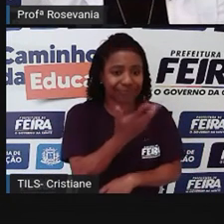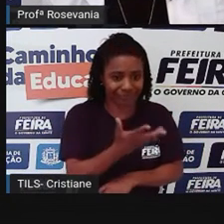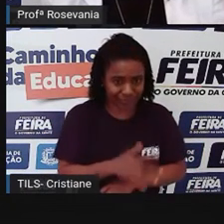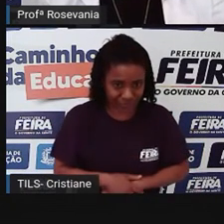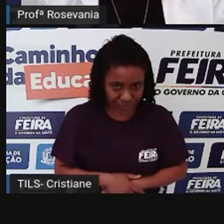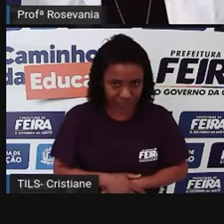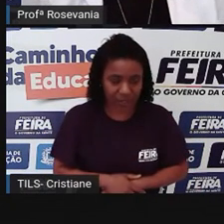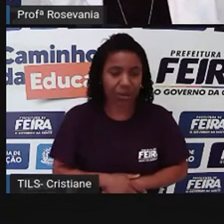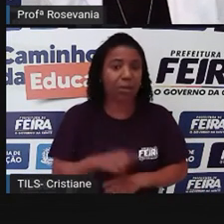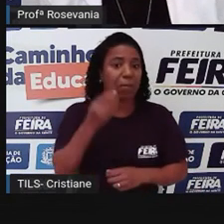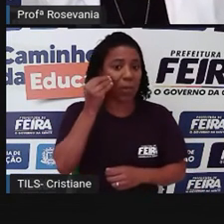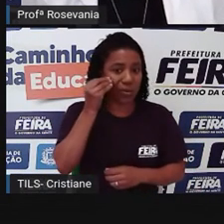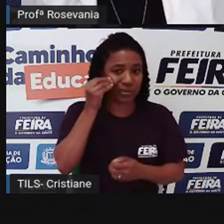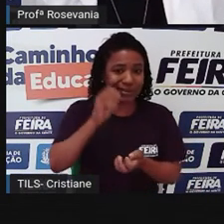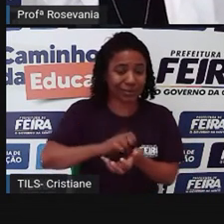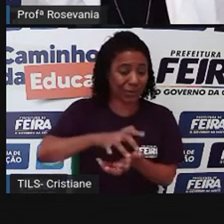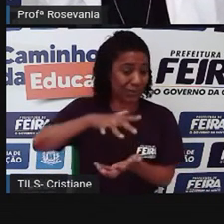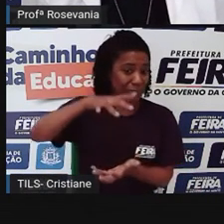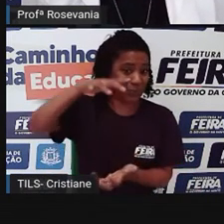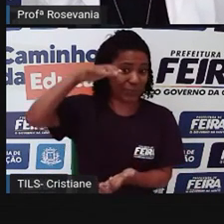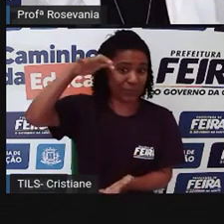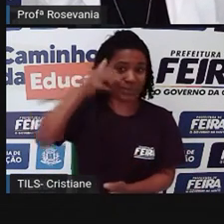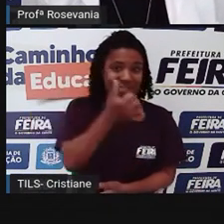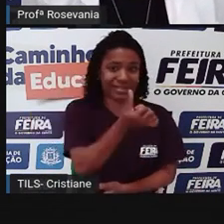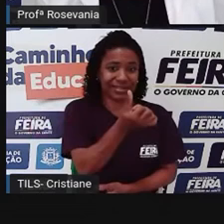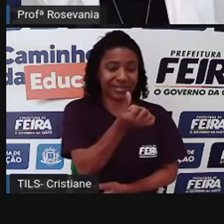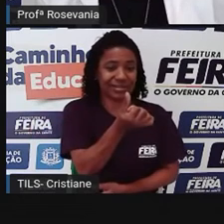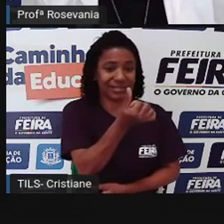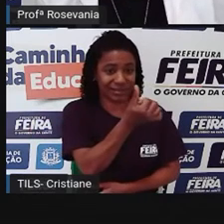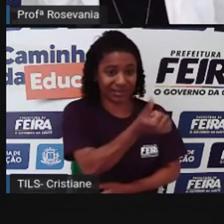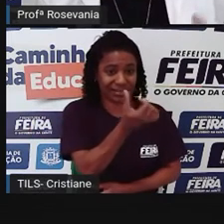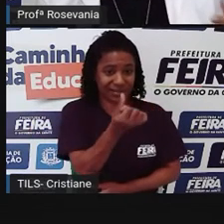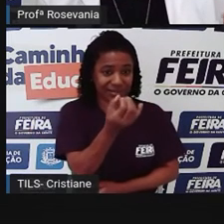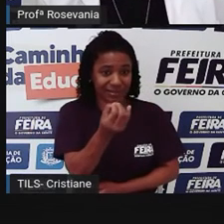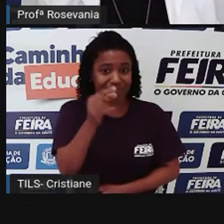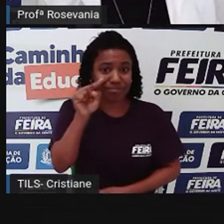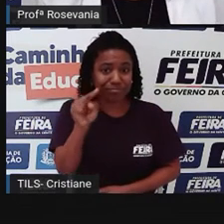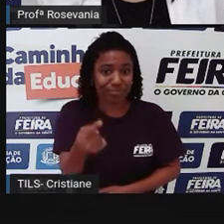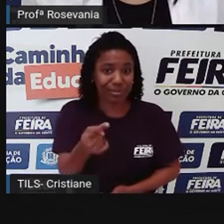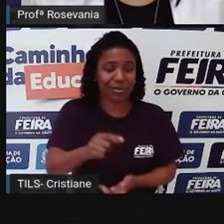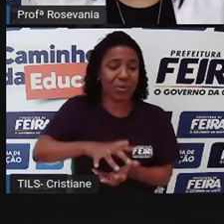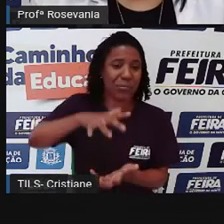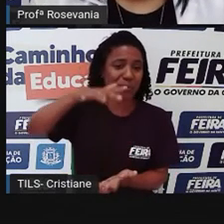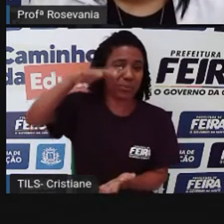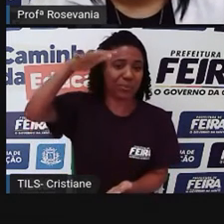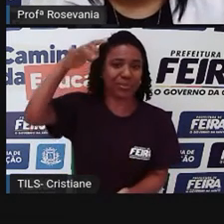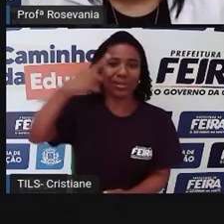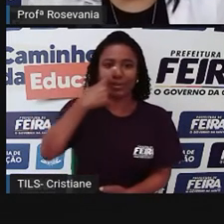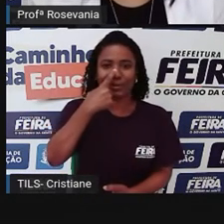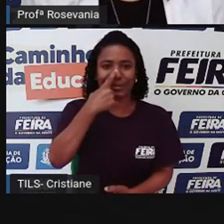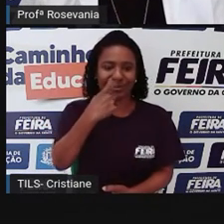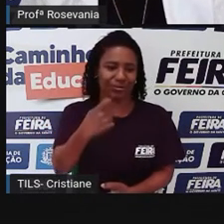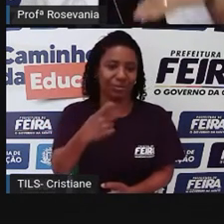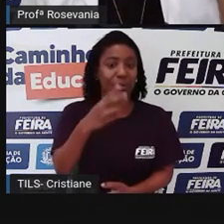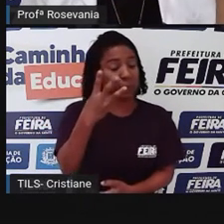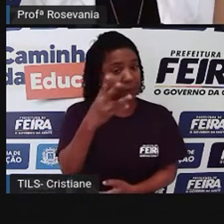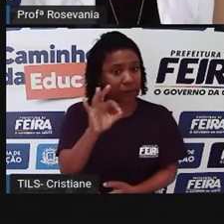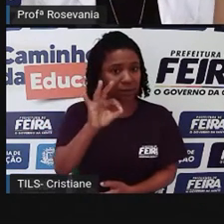rejeito, lixo, nas cidades, dos quais 30% 40% poderiam ser reaproveitados ou reciclados.